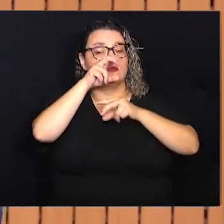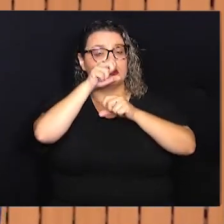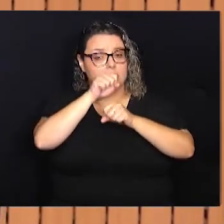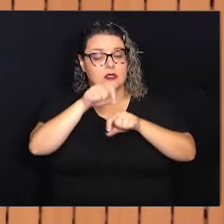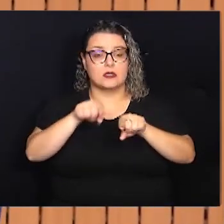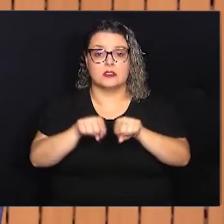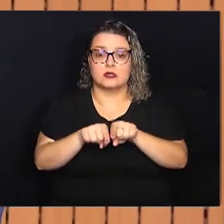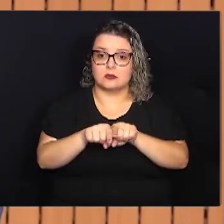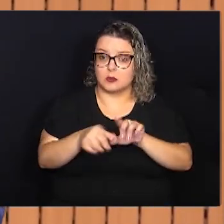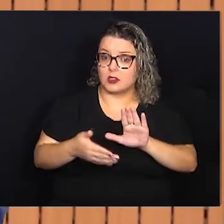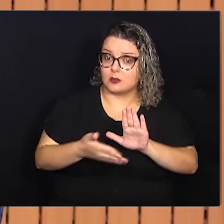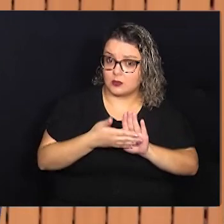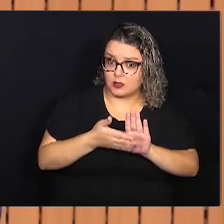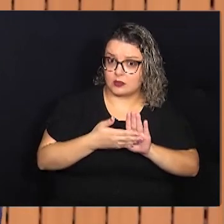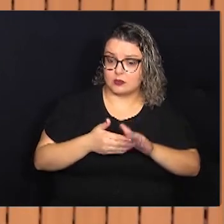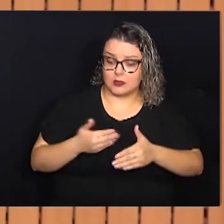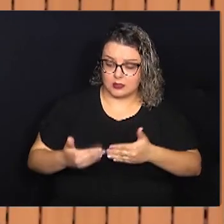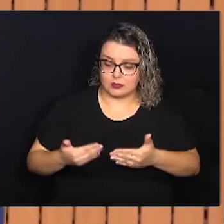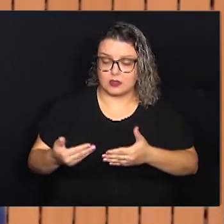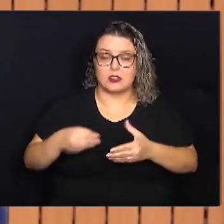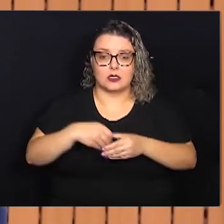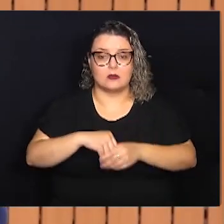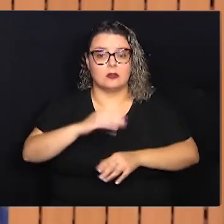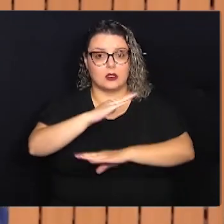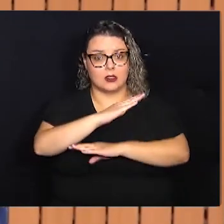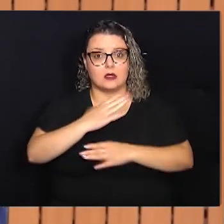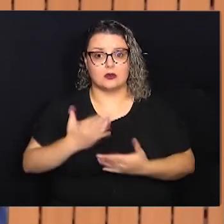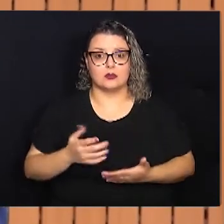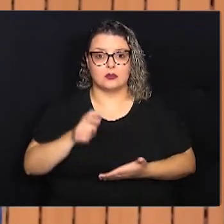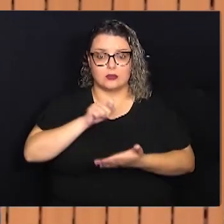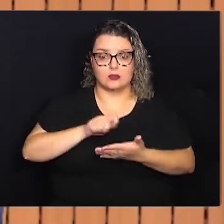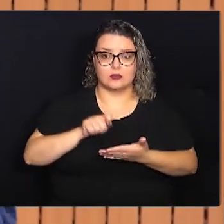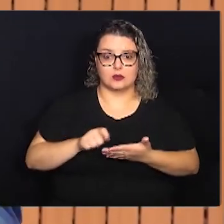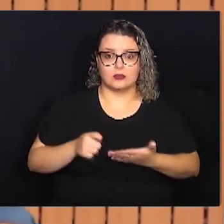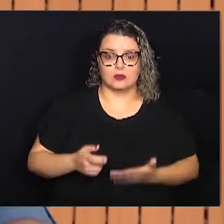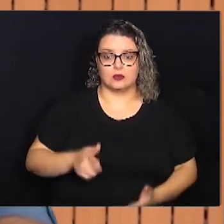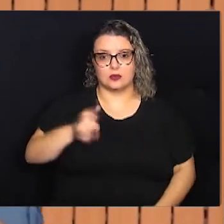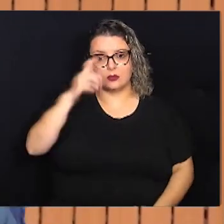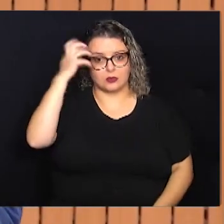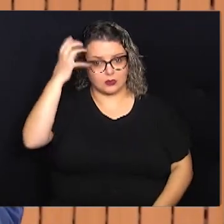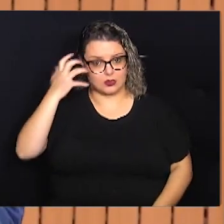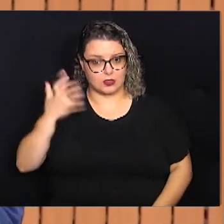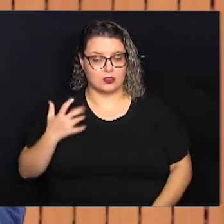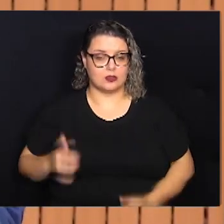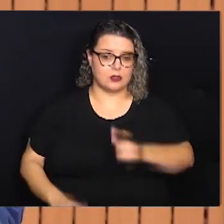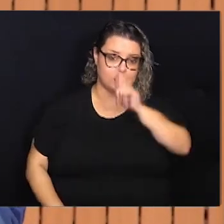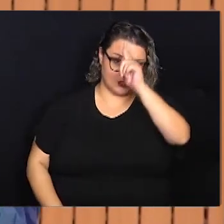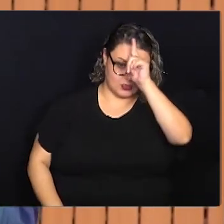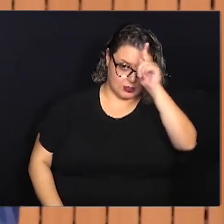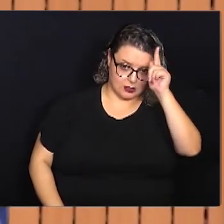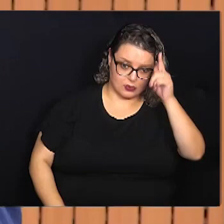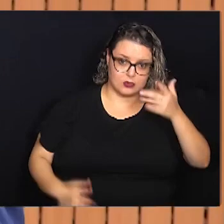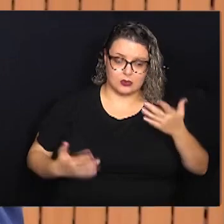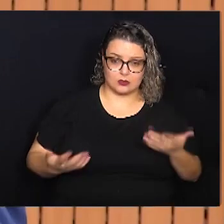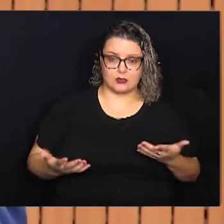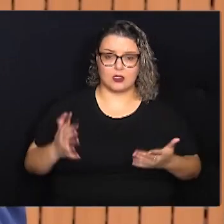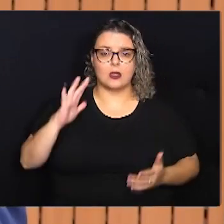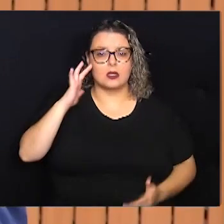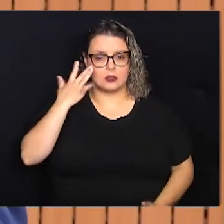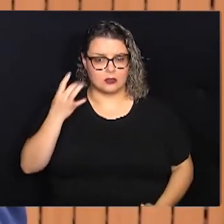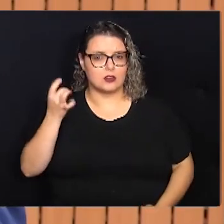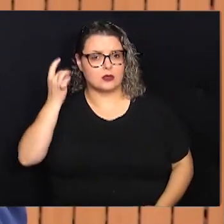fortalece, inclusive, a proposta que está tramitando na Casa, de autoria dos vereadores Guida e Gustavo,